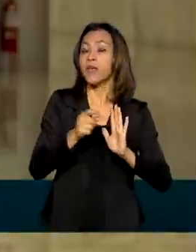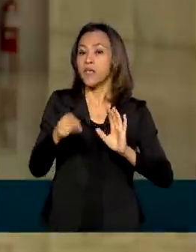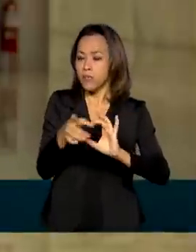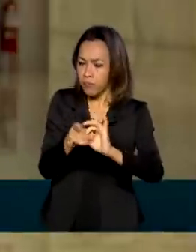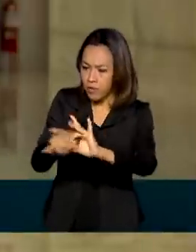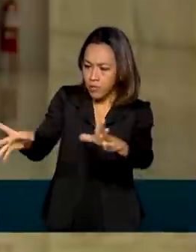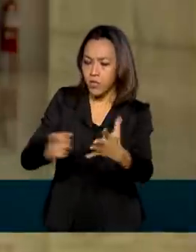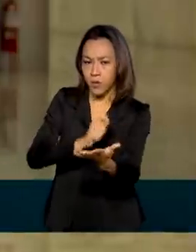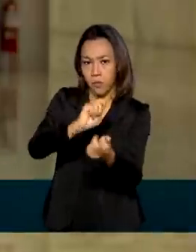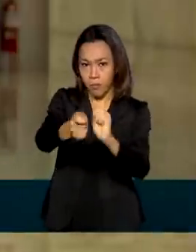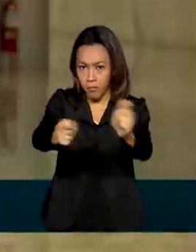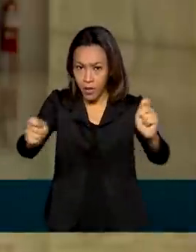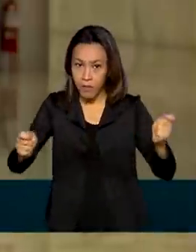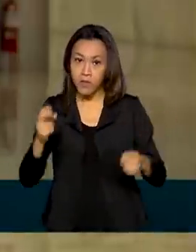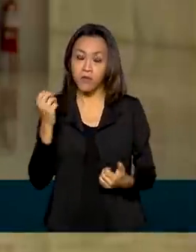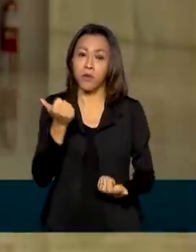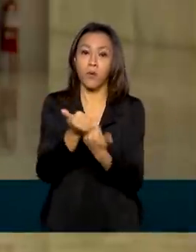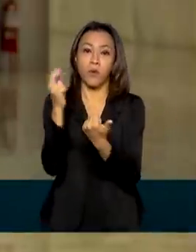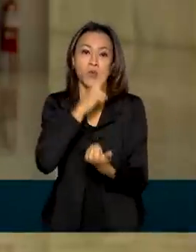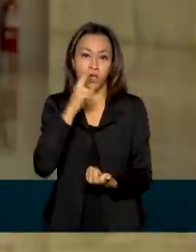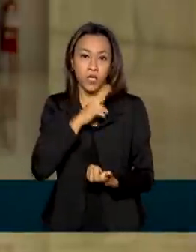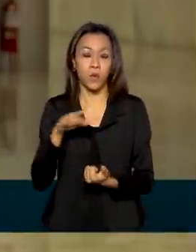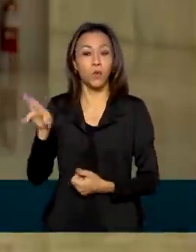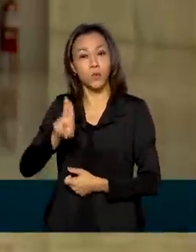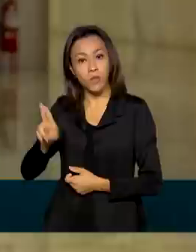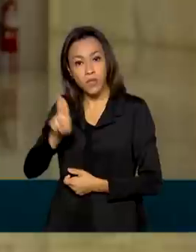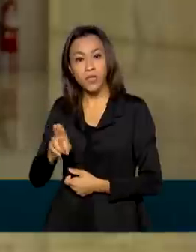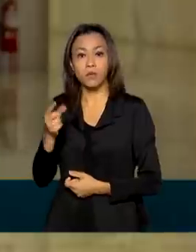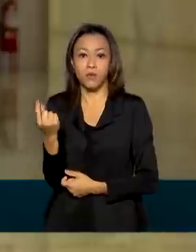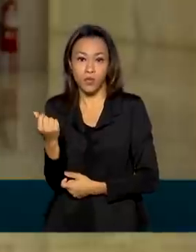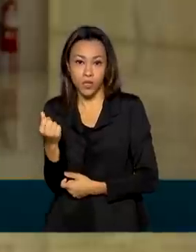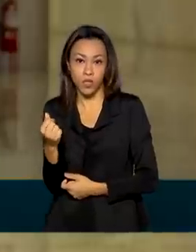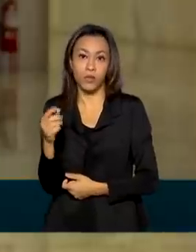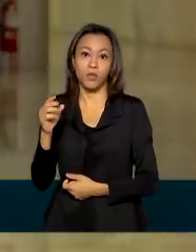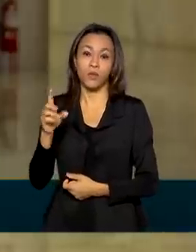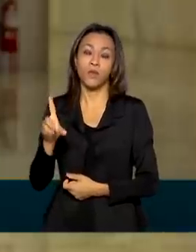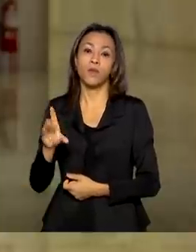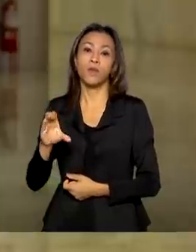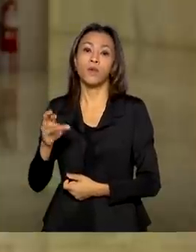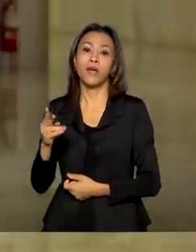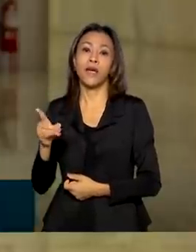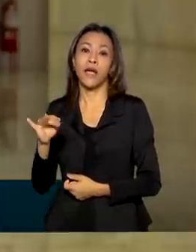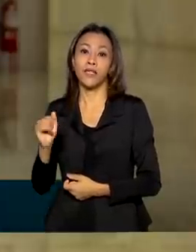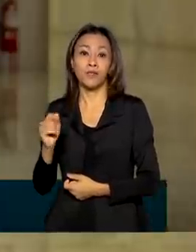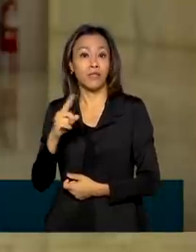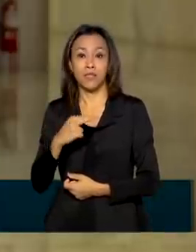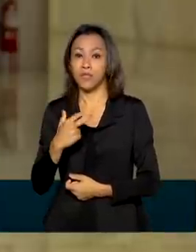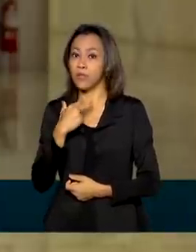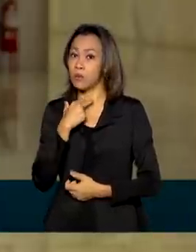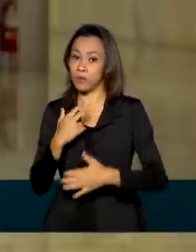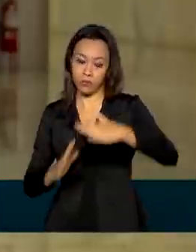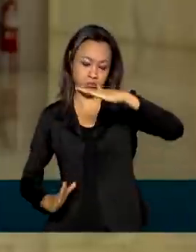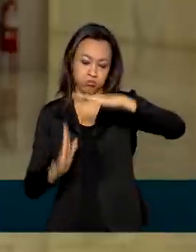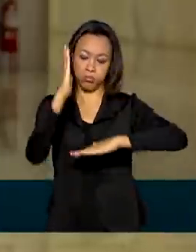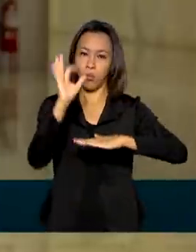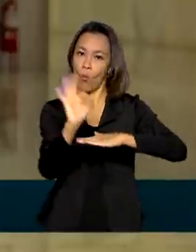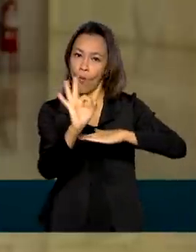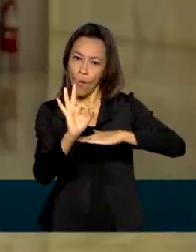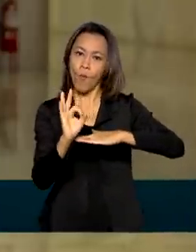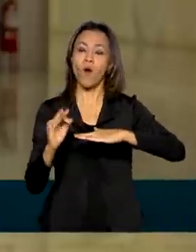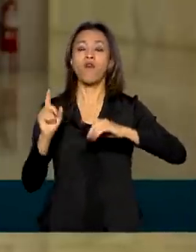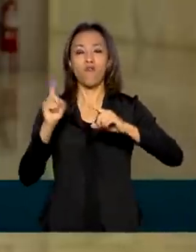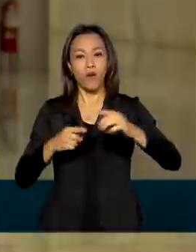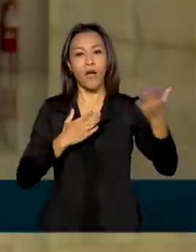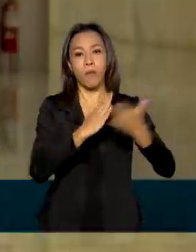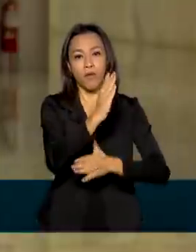auxílio emergencial por crédito extraordinário, sem ferir o teto de gastos da União, foi aprovada na semana passada pelo